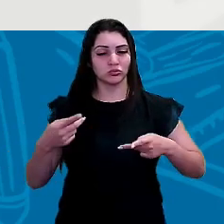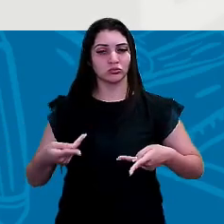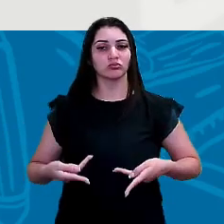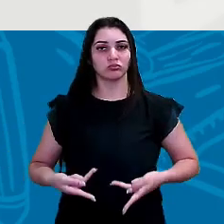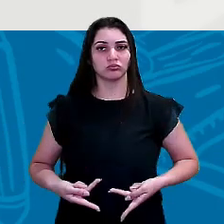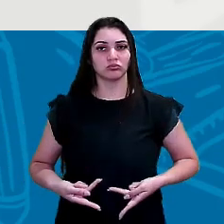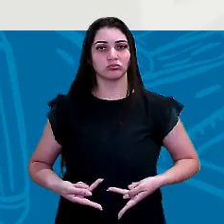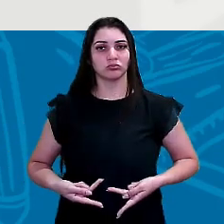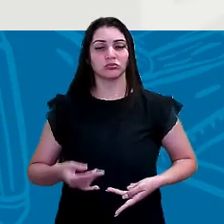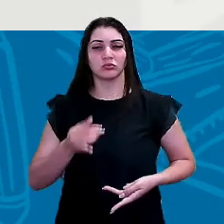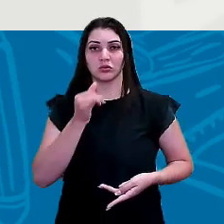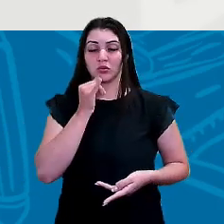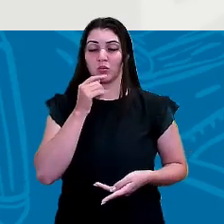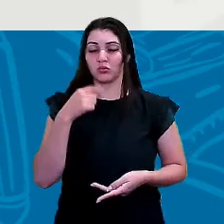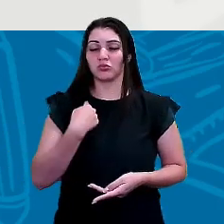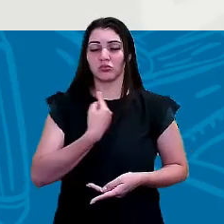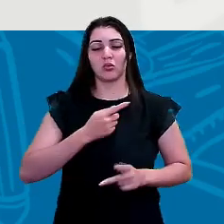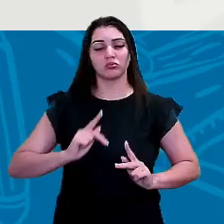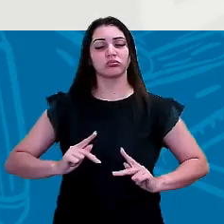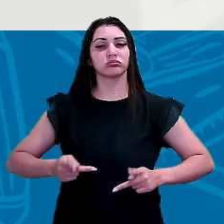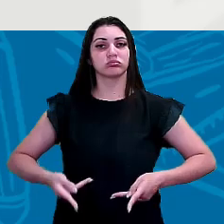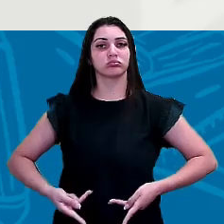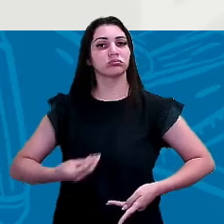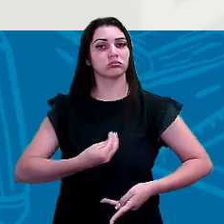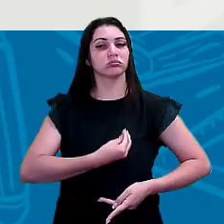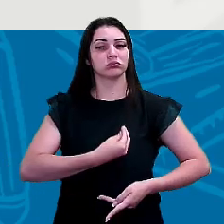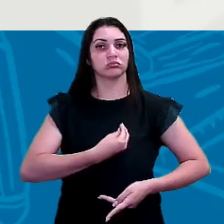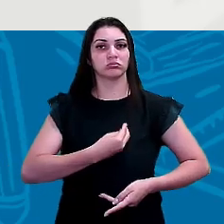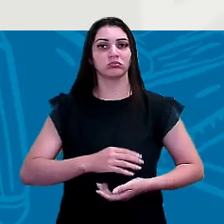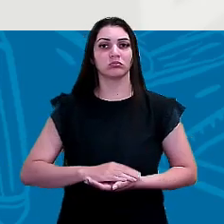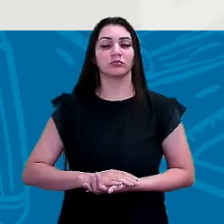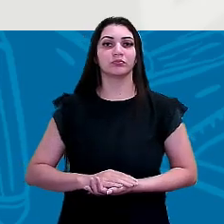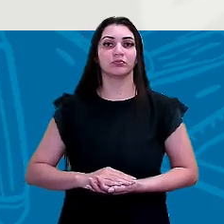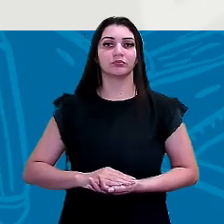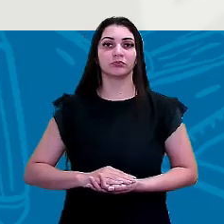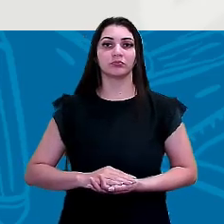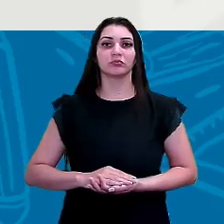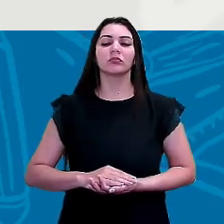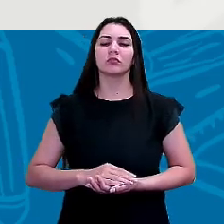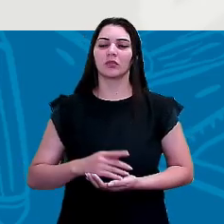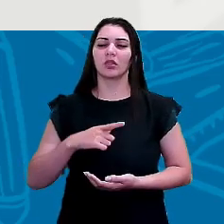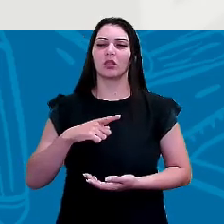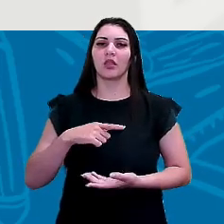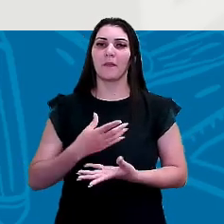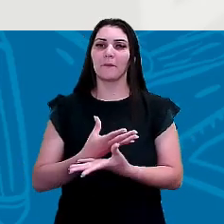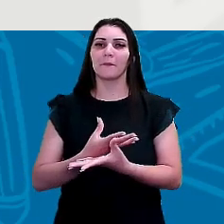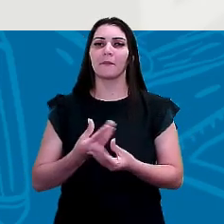vivos, como o nosso corpo. Então alguns organismos também têm bastante